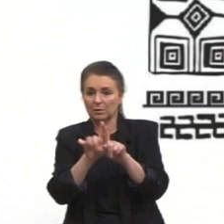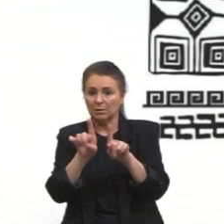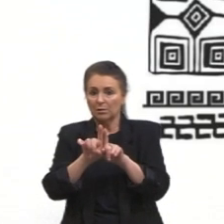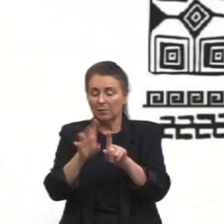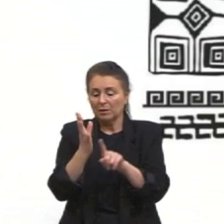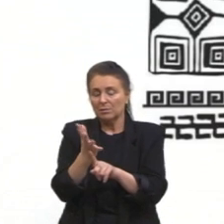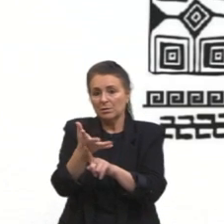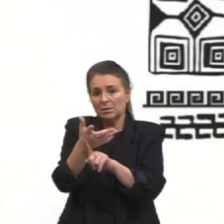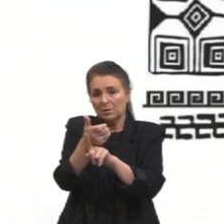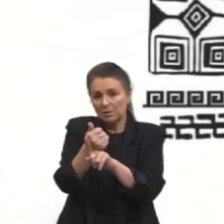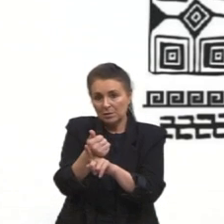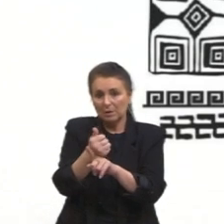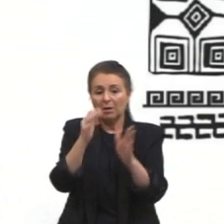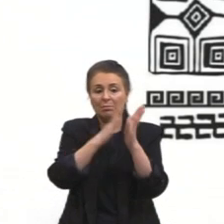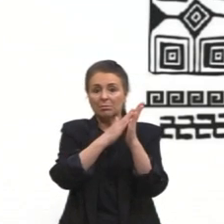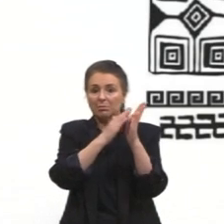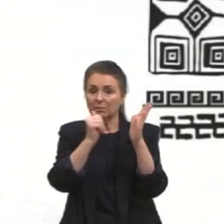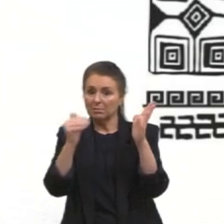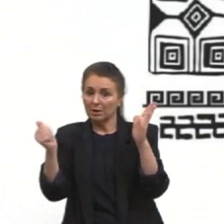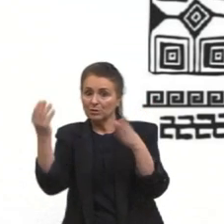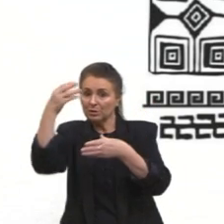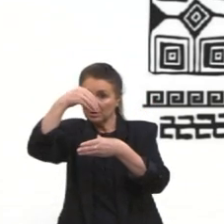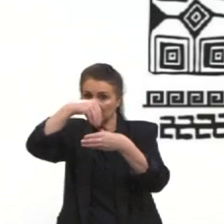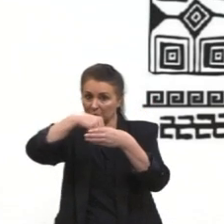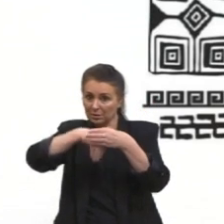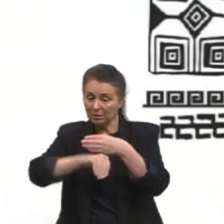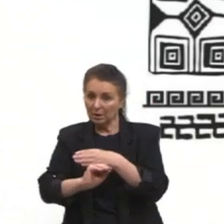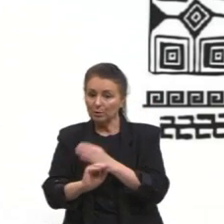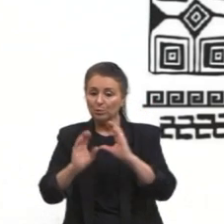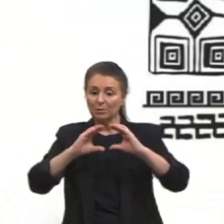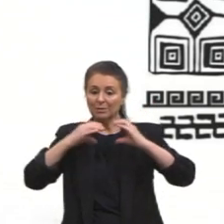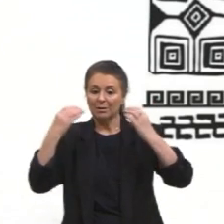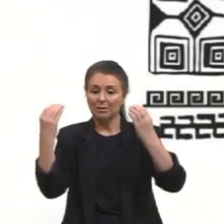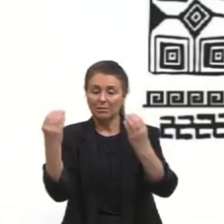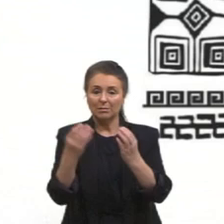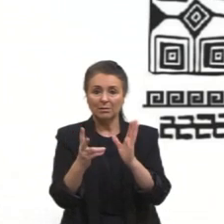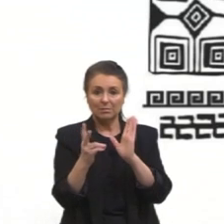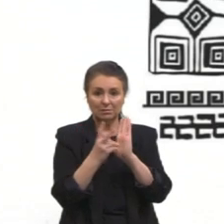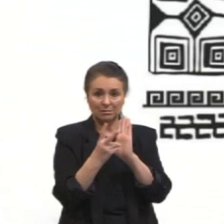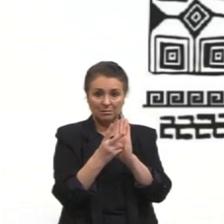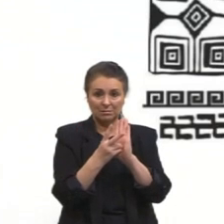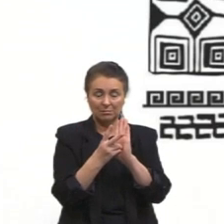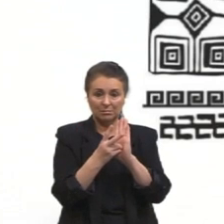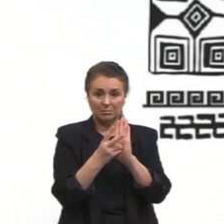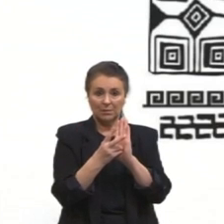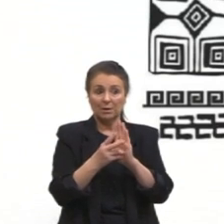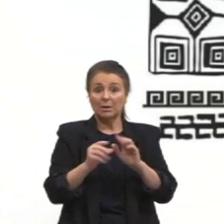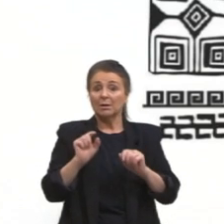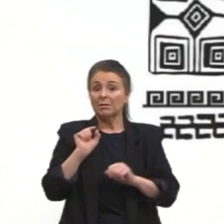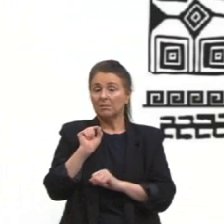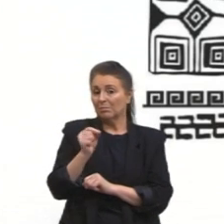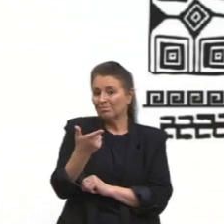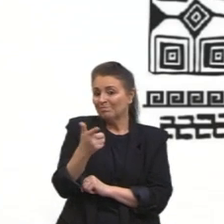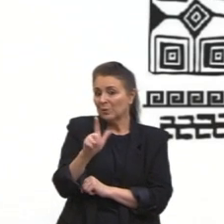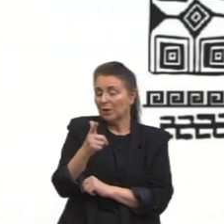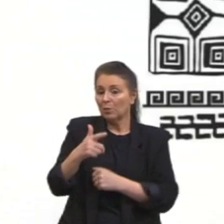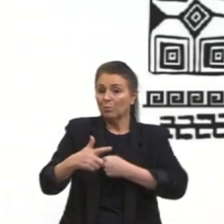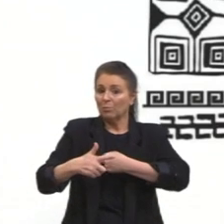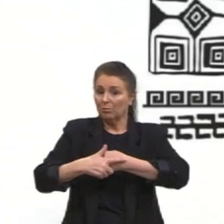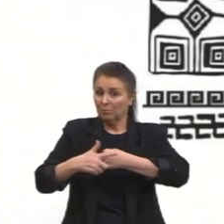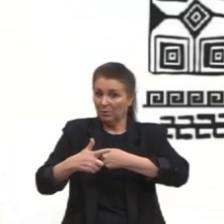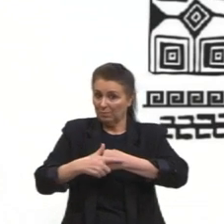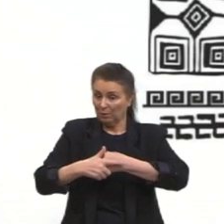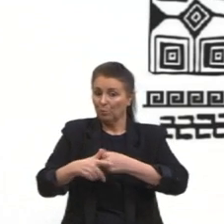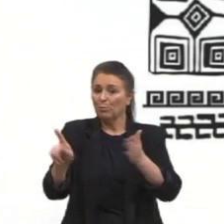artística, estética, dentro das comunidades indígenas, que, embora não tenha o papel do